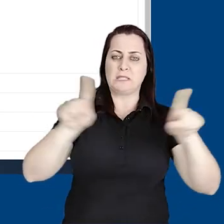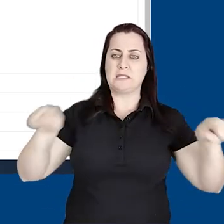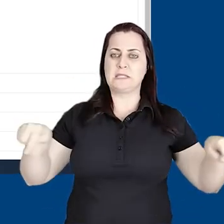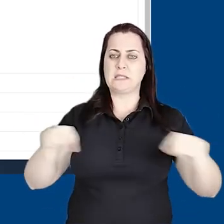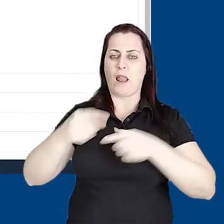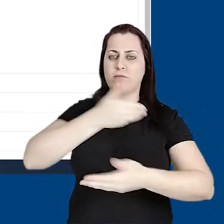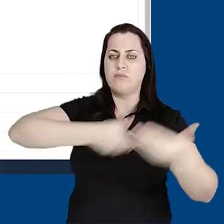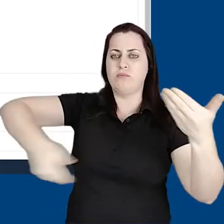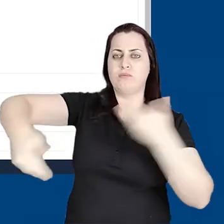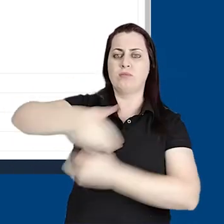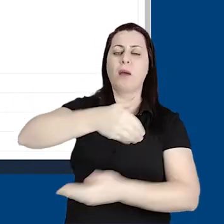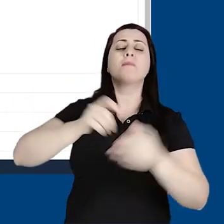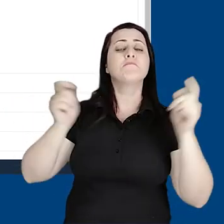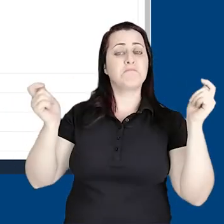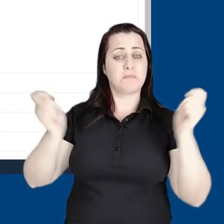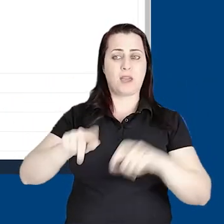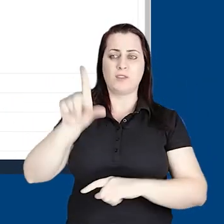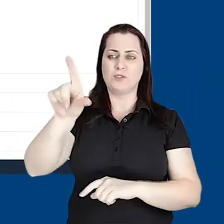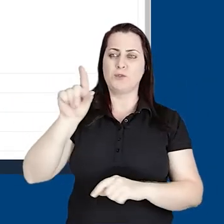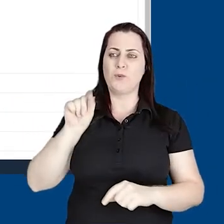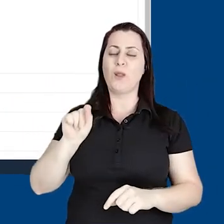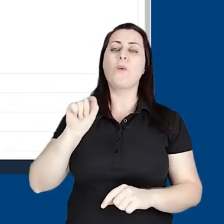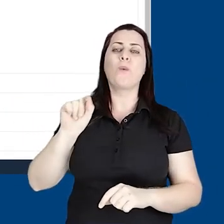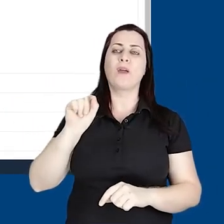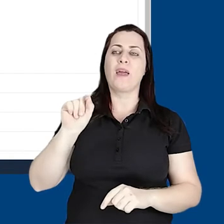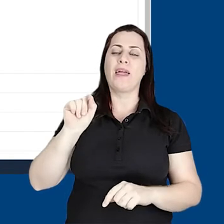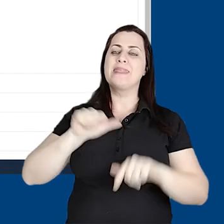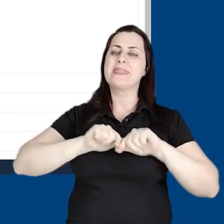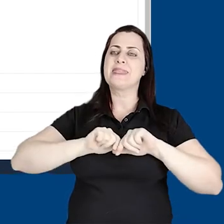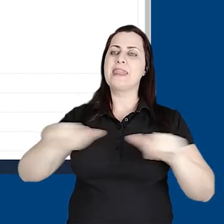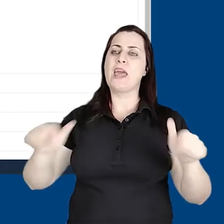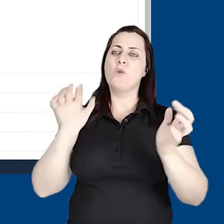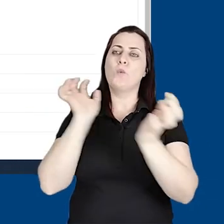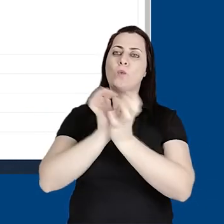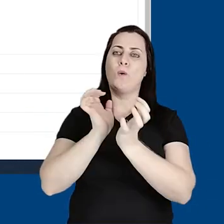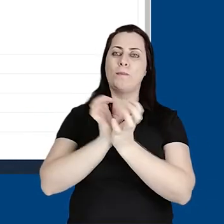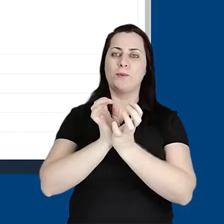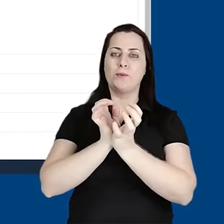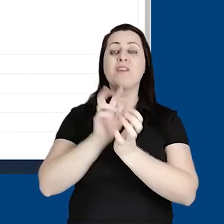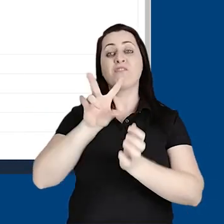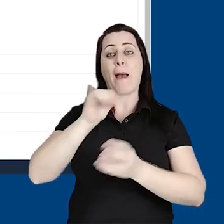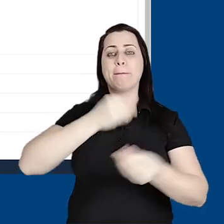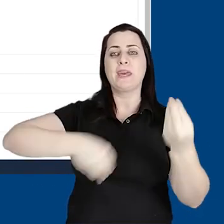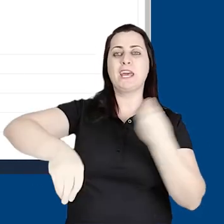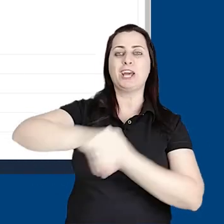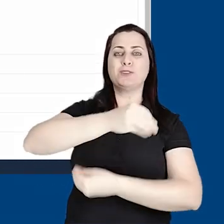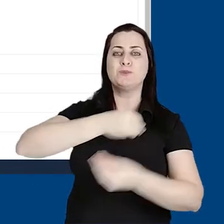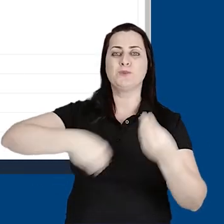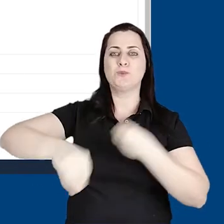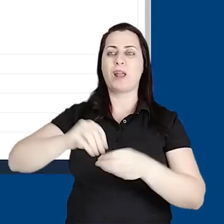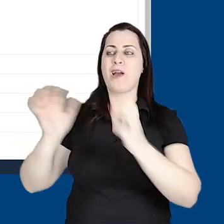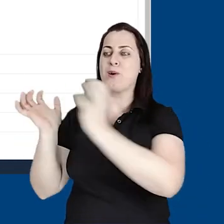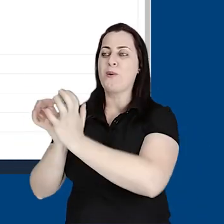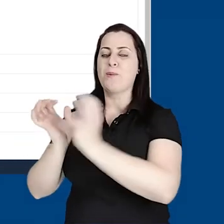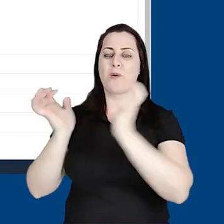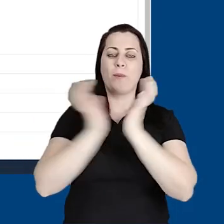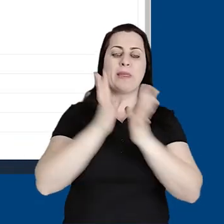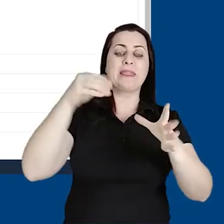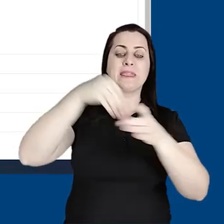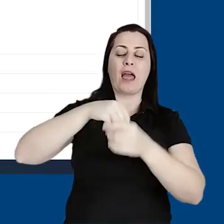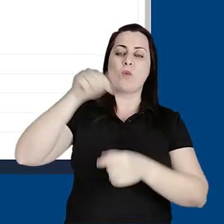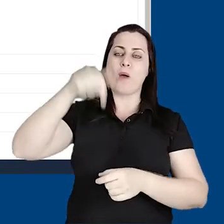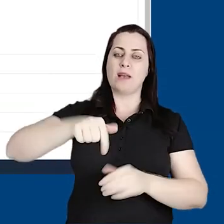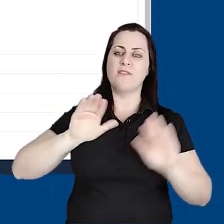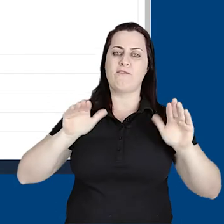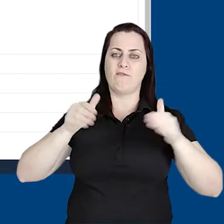sala para interagirem entre si, é possível escolher a opção Nenhum Grupo, que vai misturar todos esses